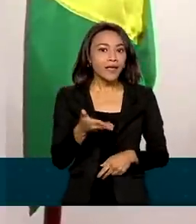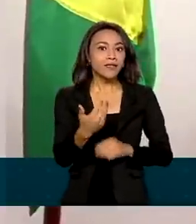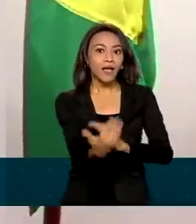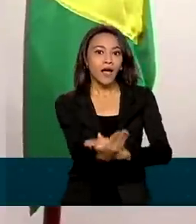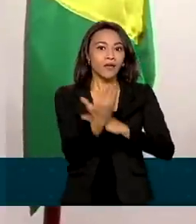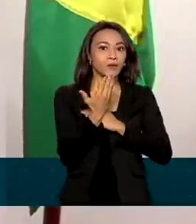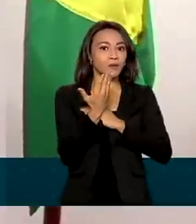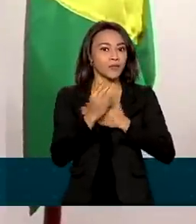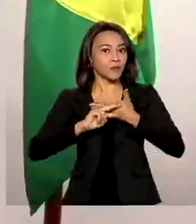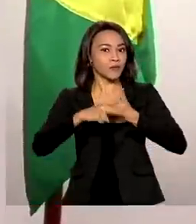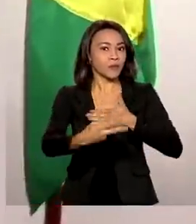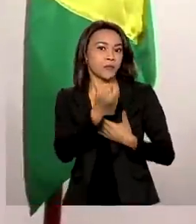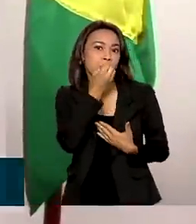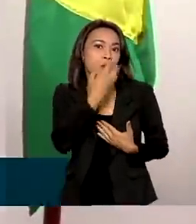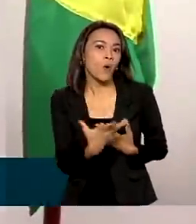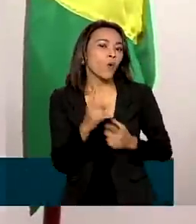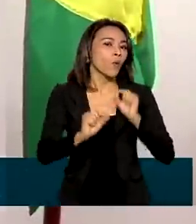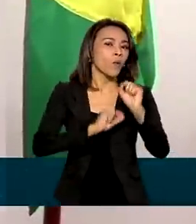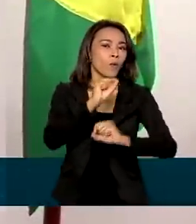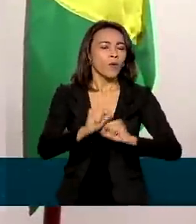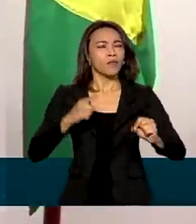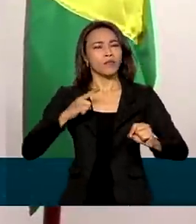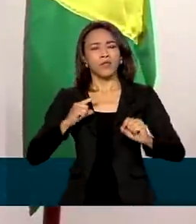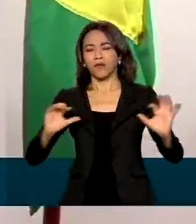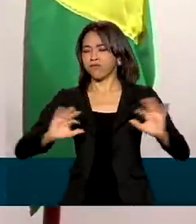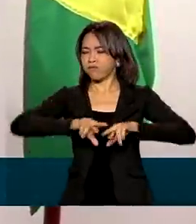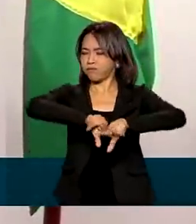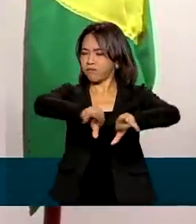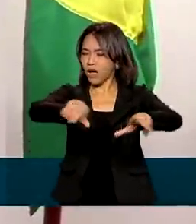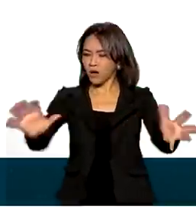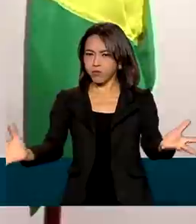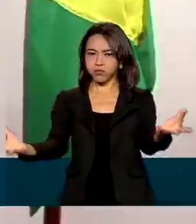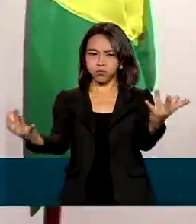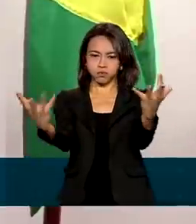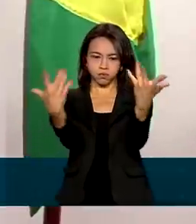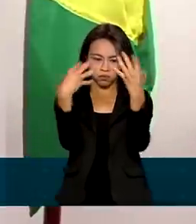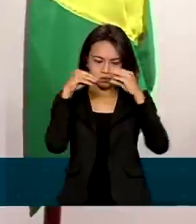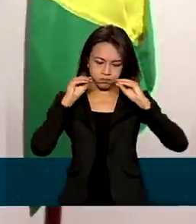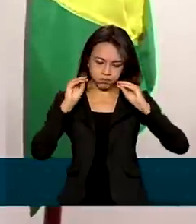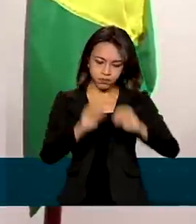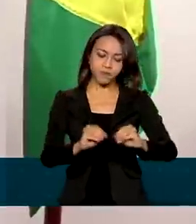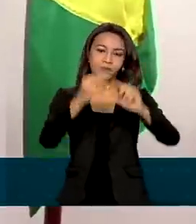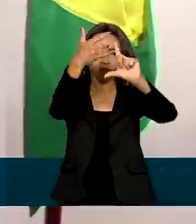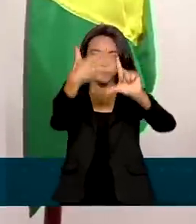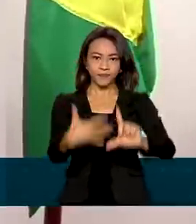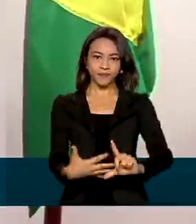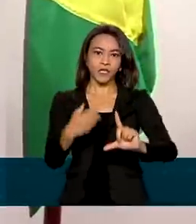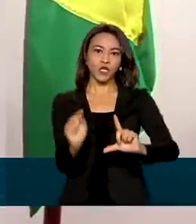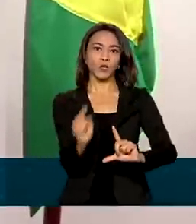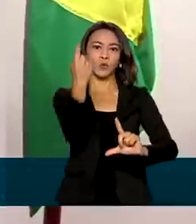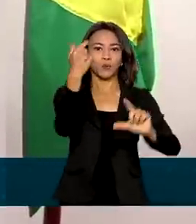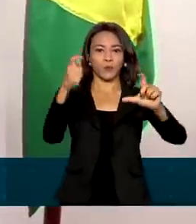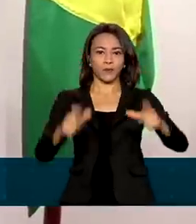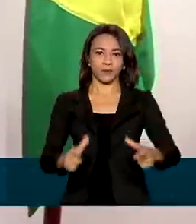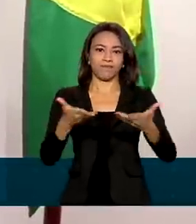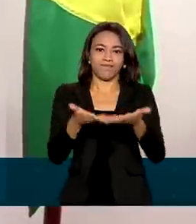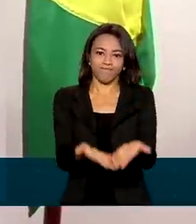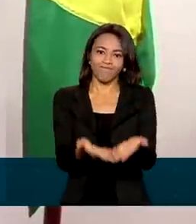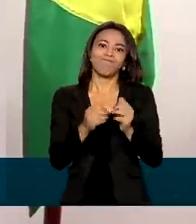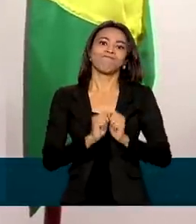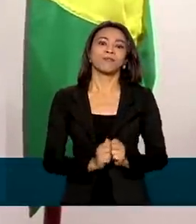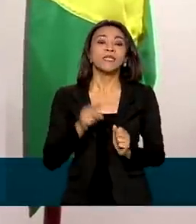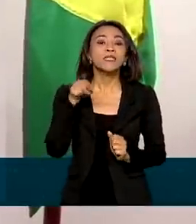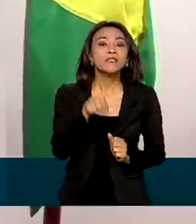traz para o cidadão é concentrar todos os serviços em um só lugar. Esses serviços digitais contemplam aqueles que são